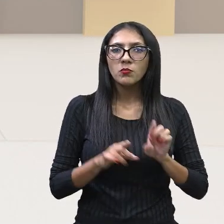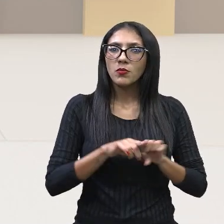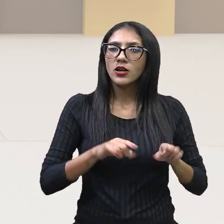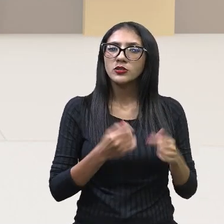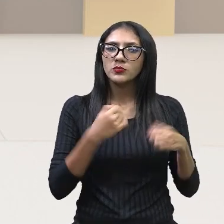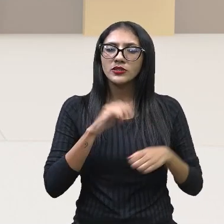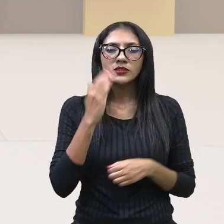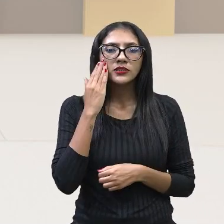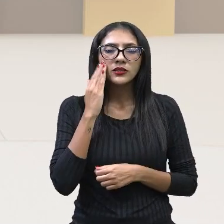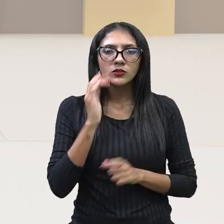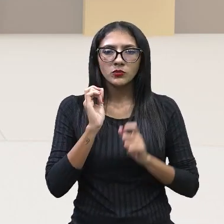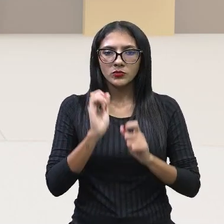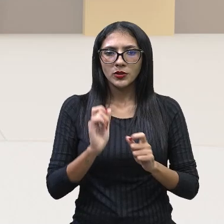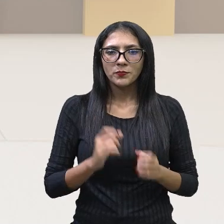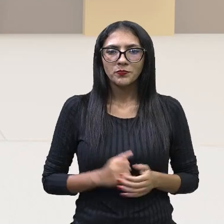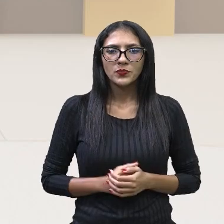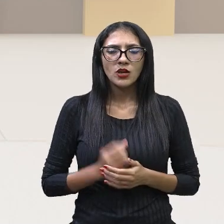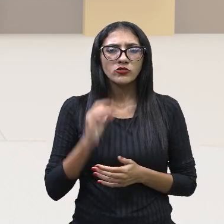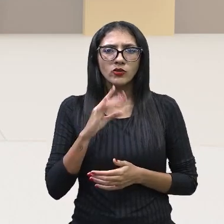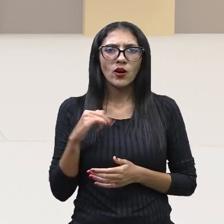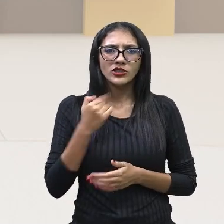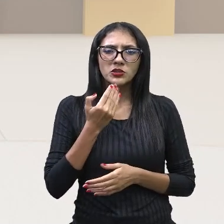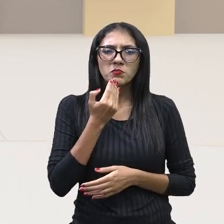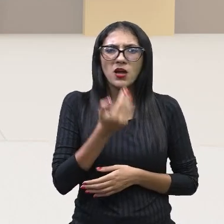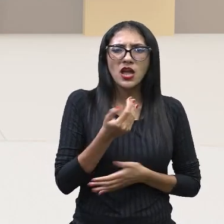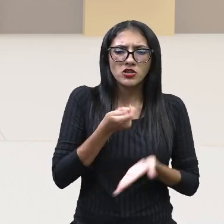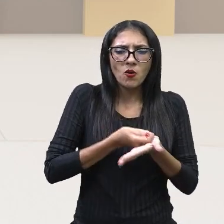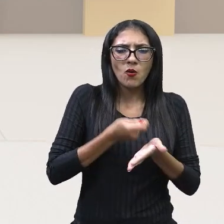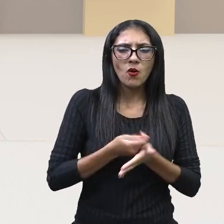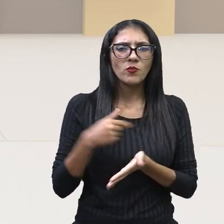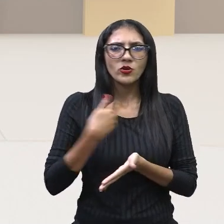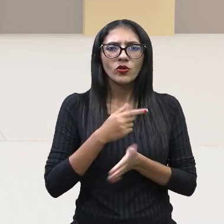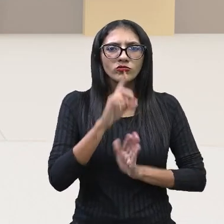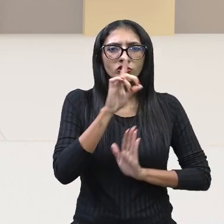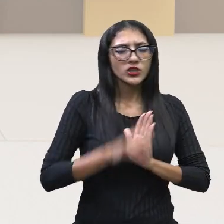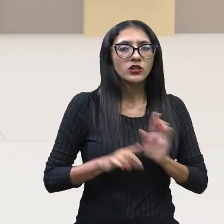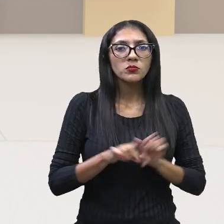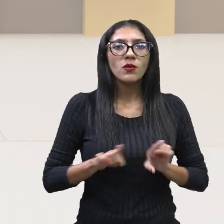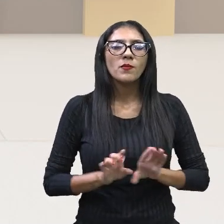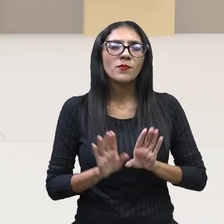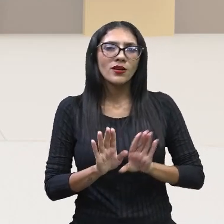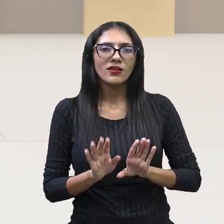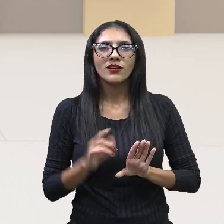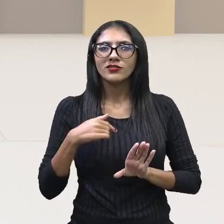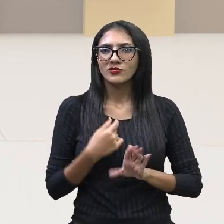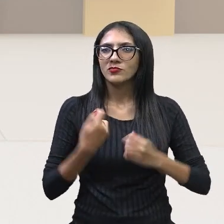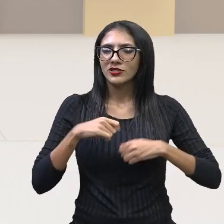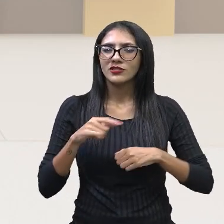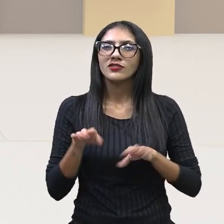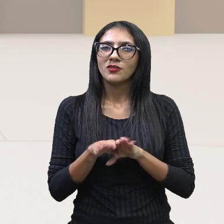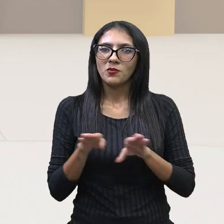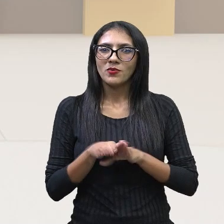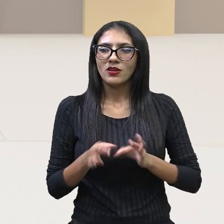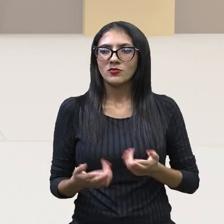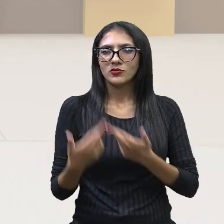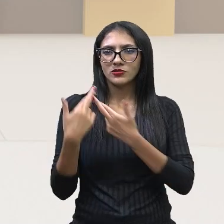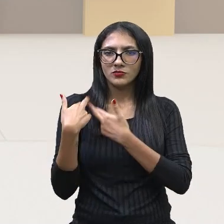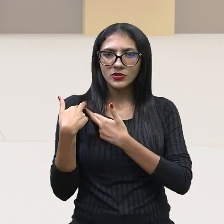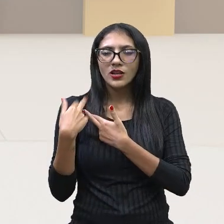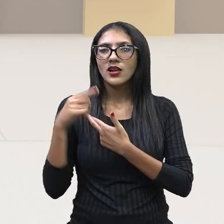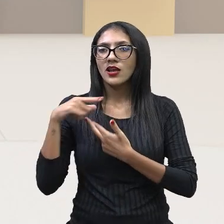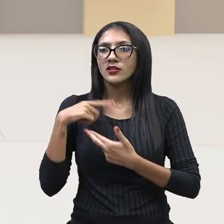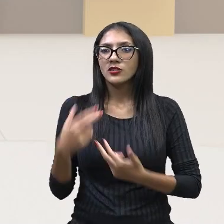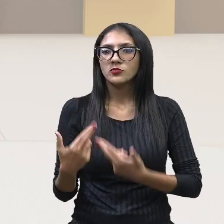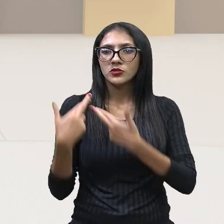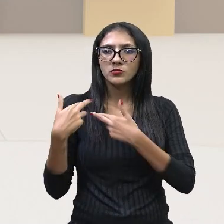Porque muitas vezes nós buscamos só os nossos direitos, mas esquecemos que também nós temos deveres. E esses